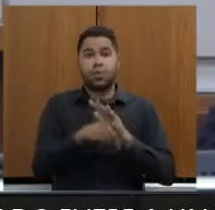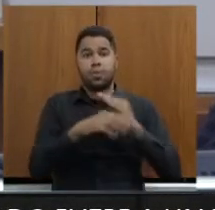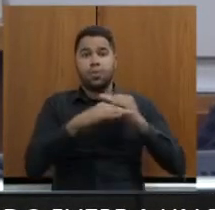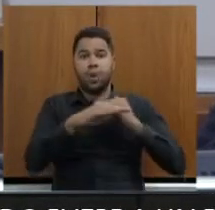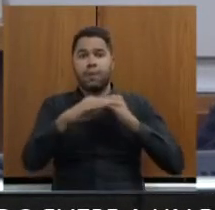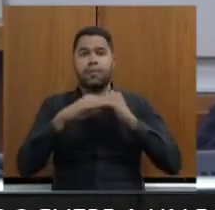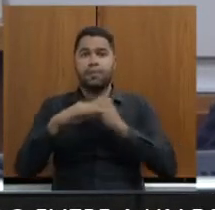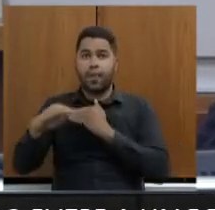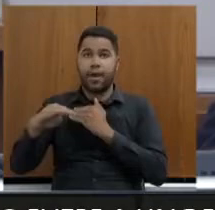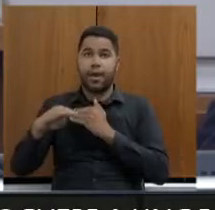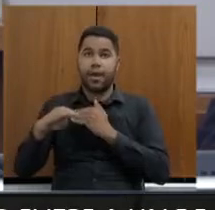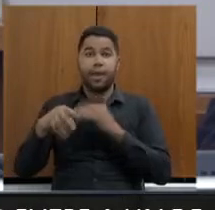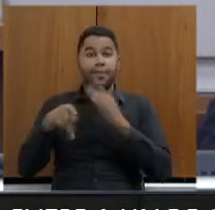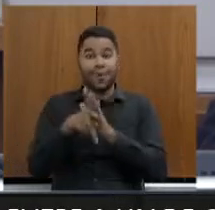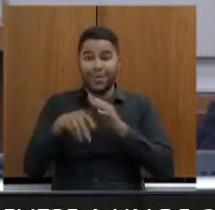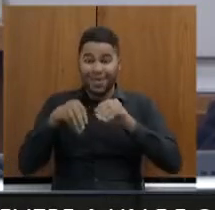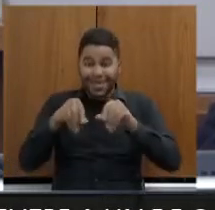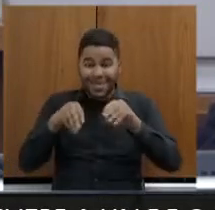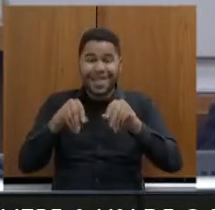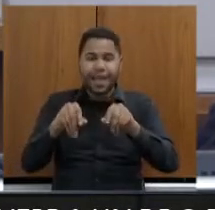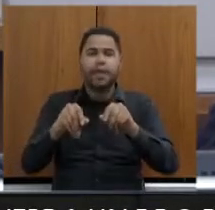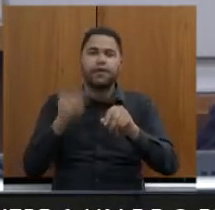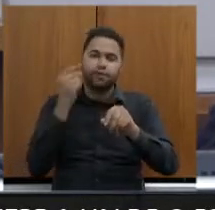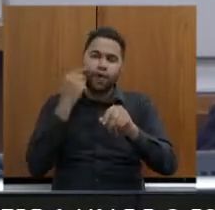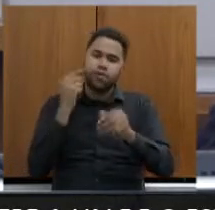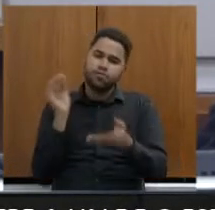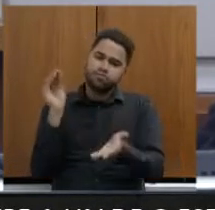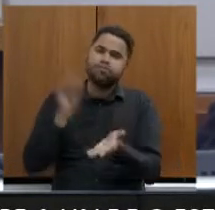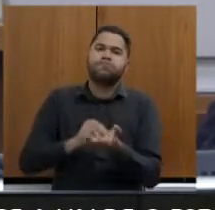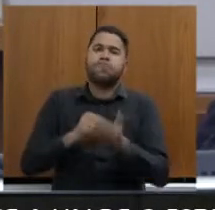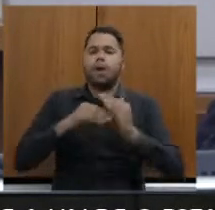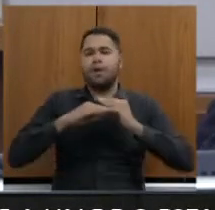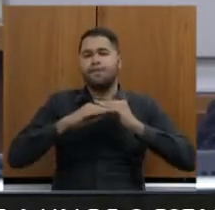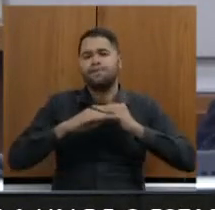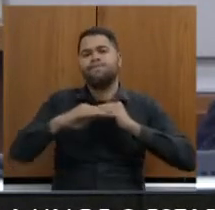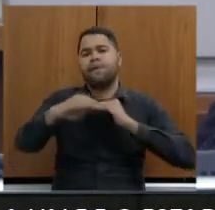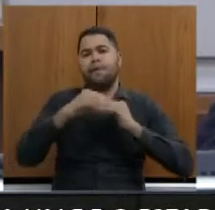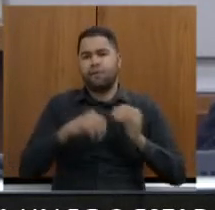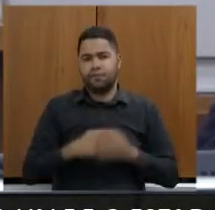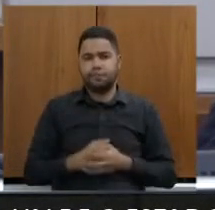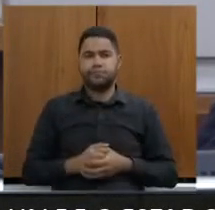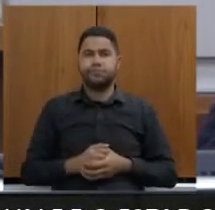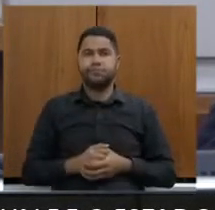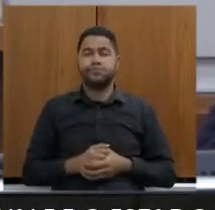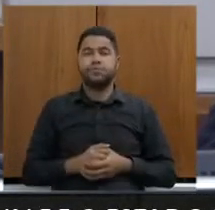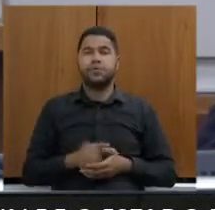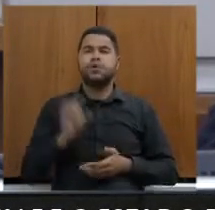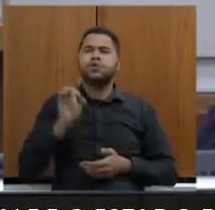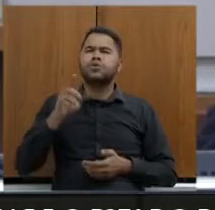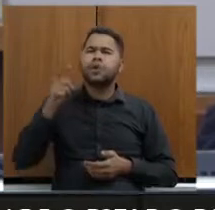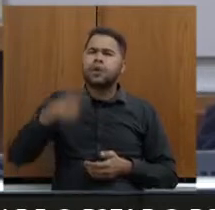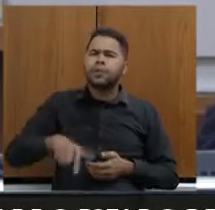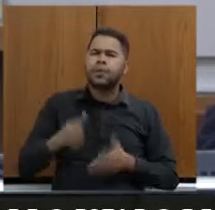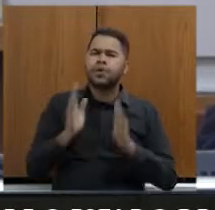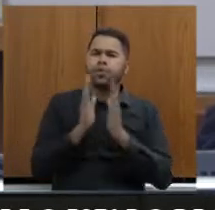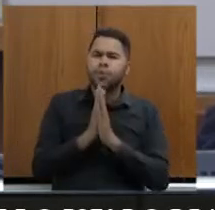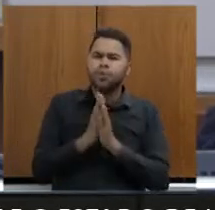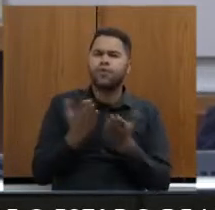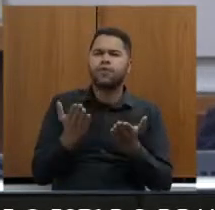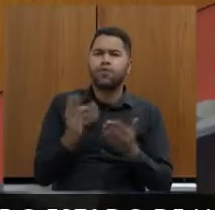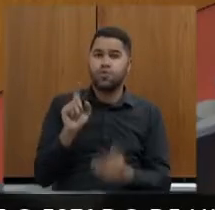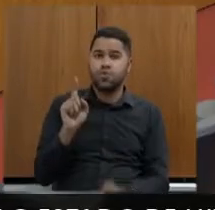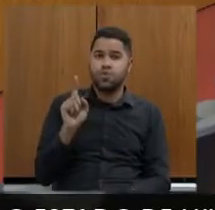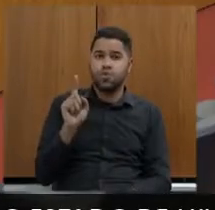Trechos que são na terra que a gente vai pôr asfalto. Esse é o Provias. Só repete, em